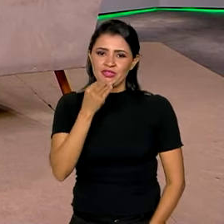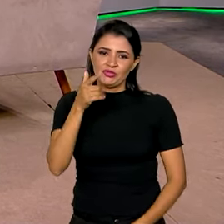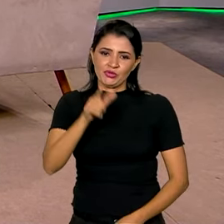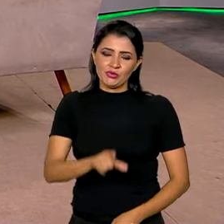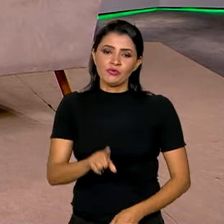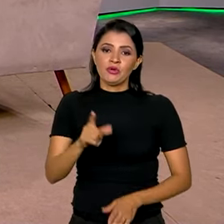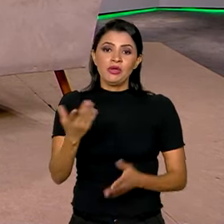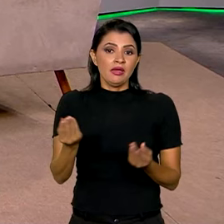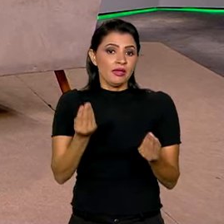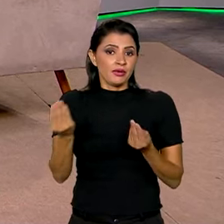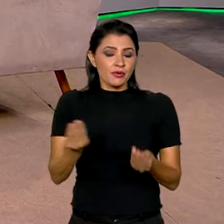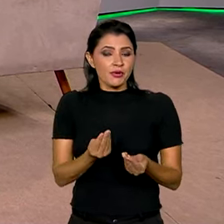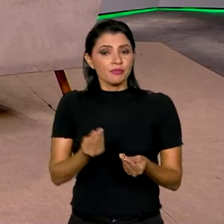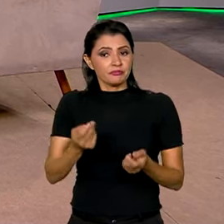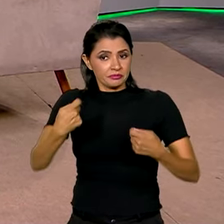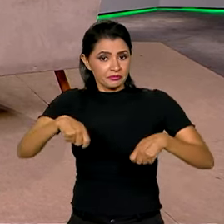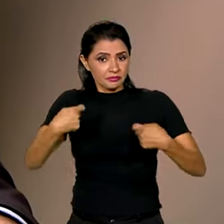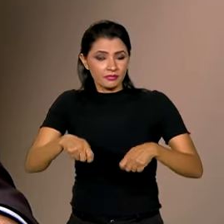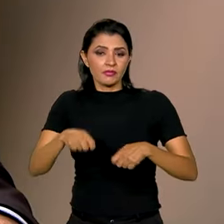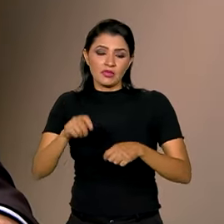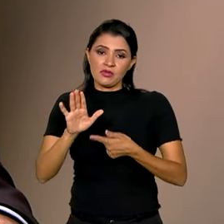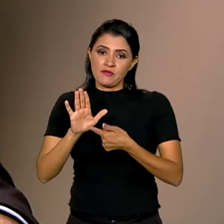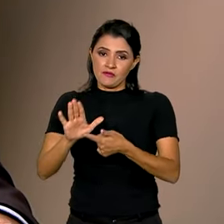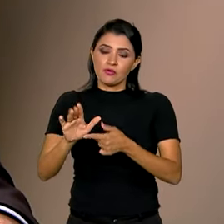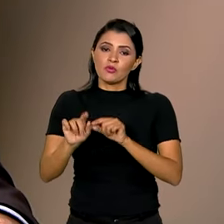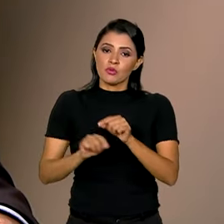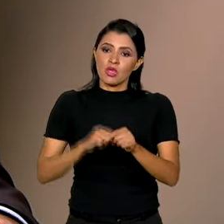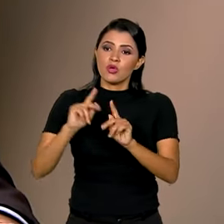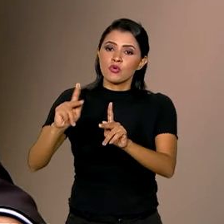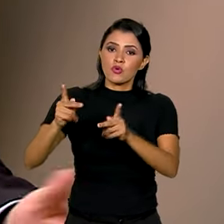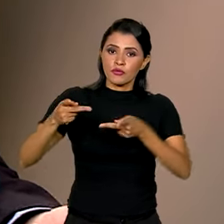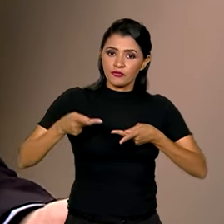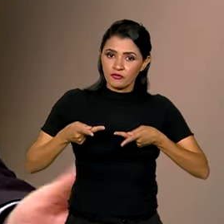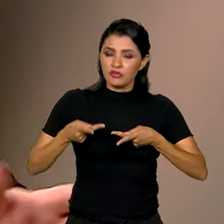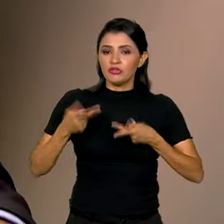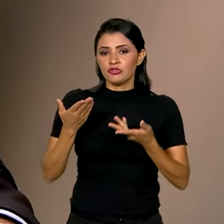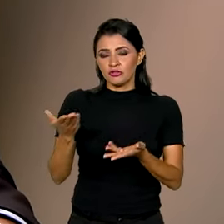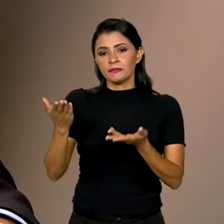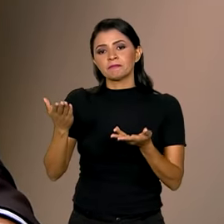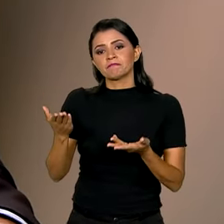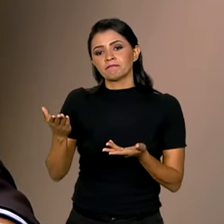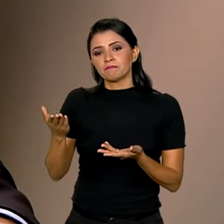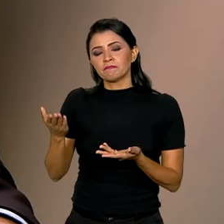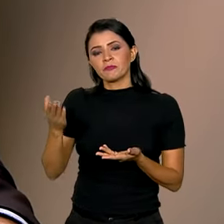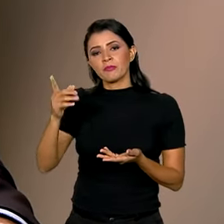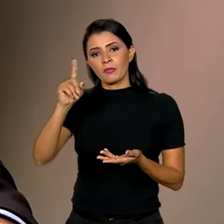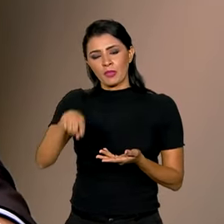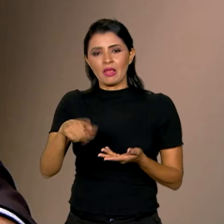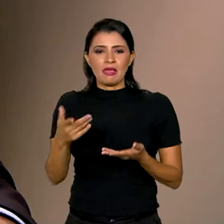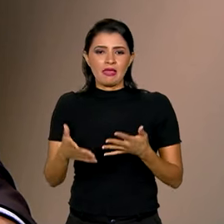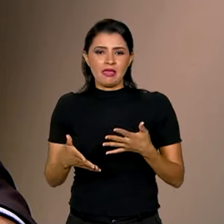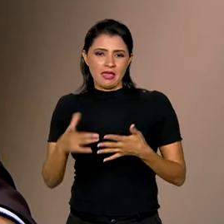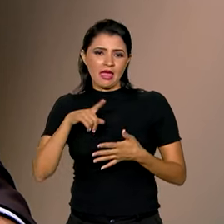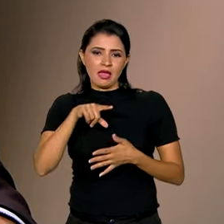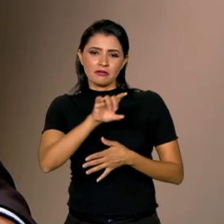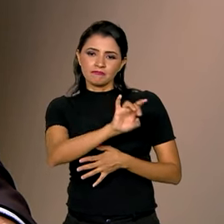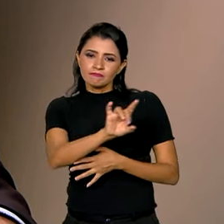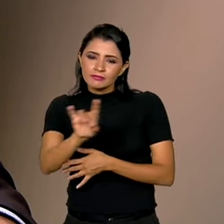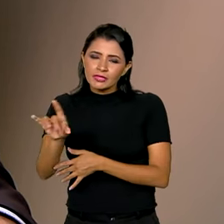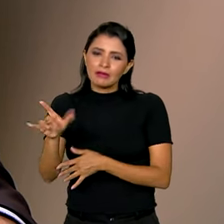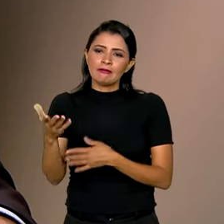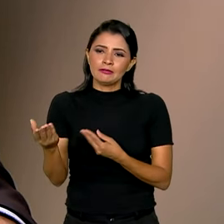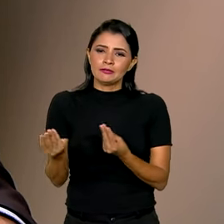e não posso deixar de enfatizar o convite que no nível de cada